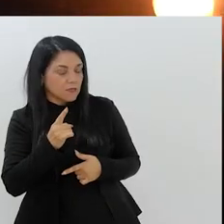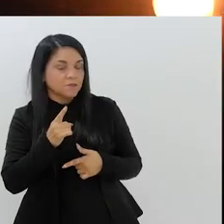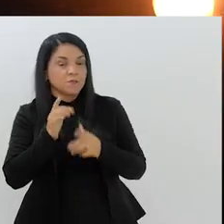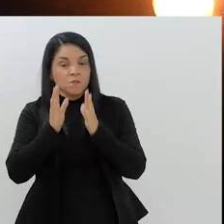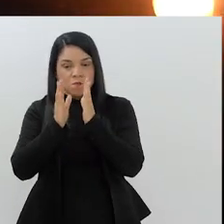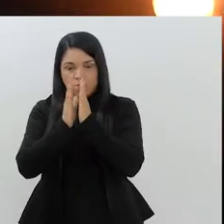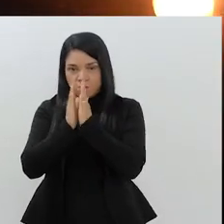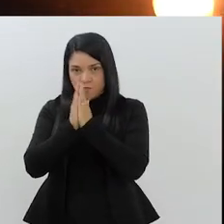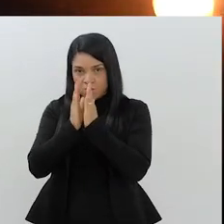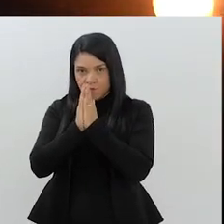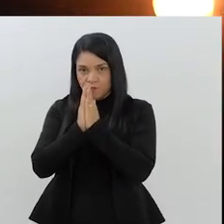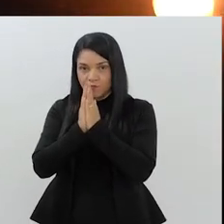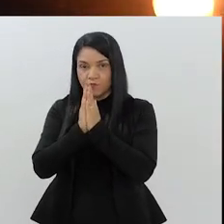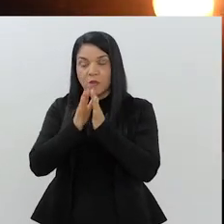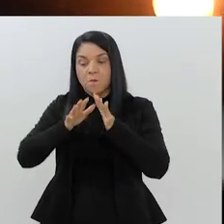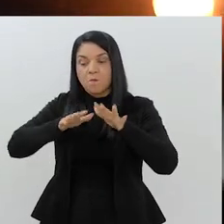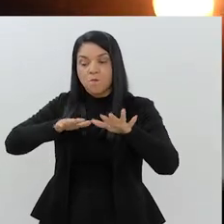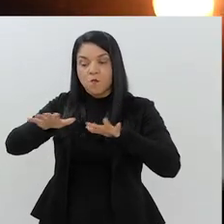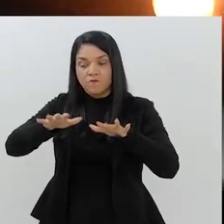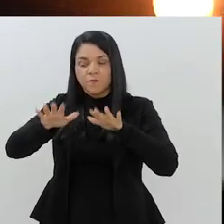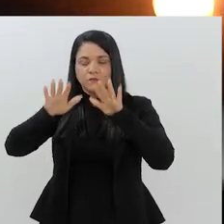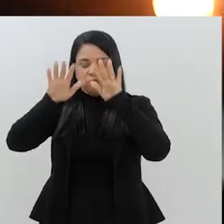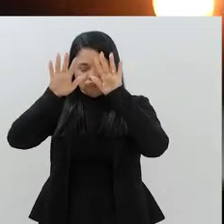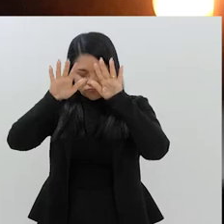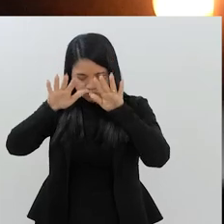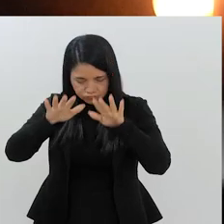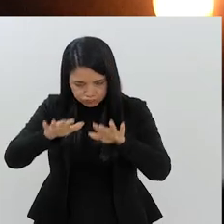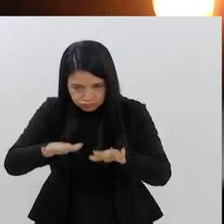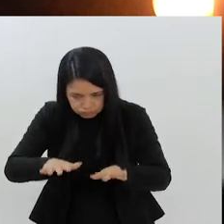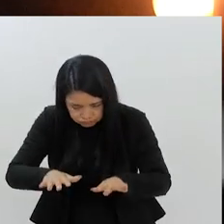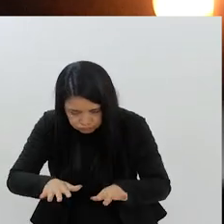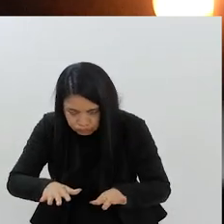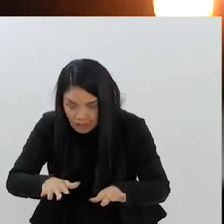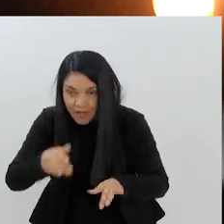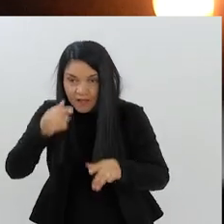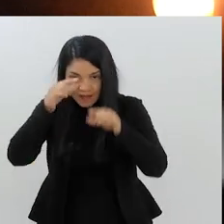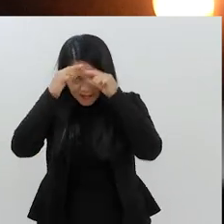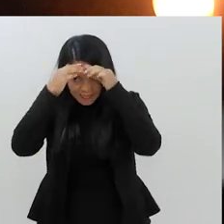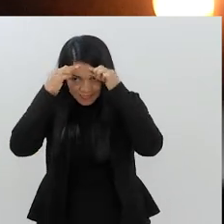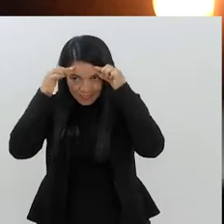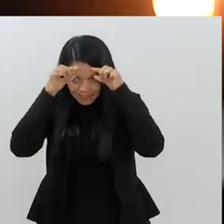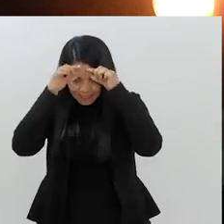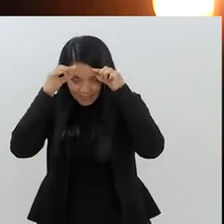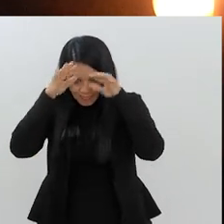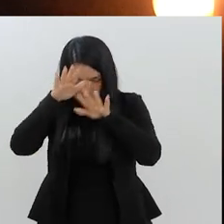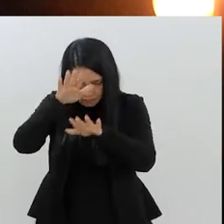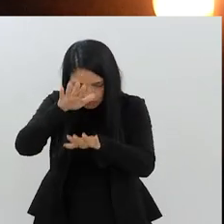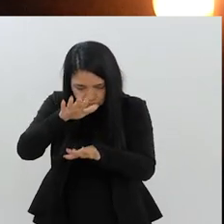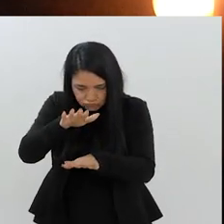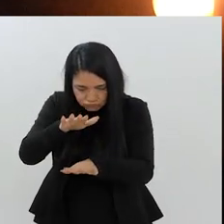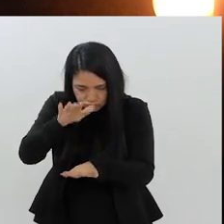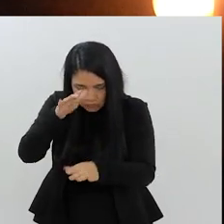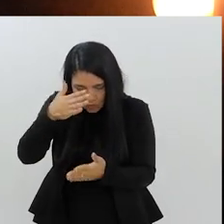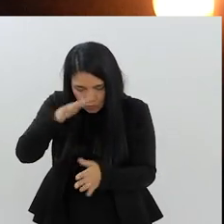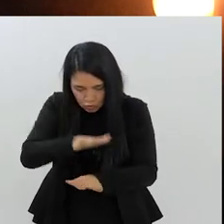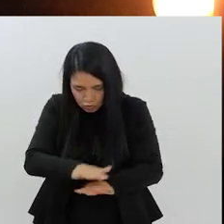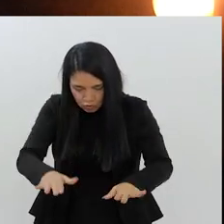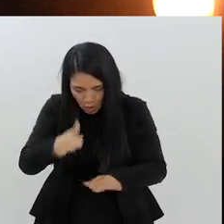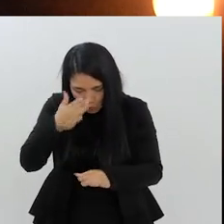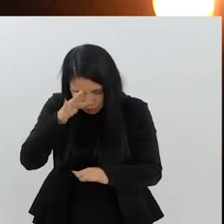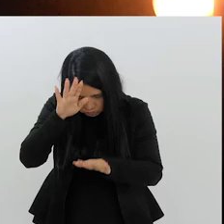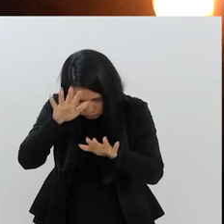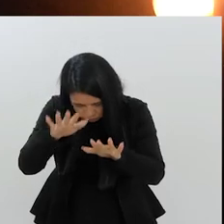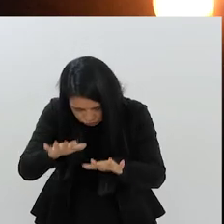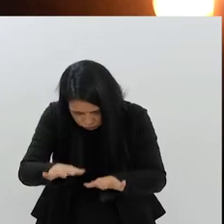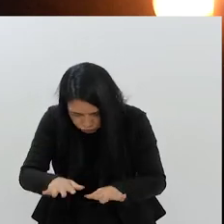Para quem não sabe, a nossa oração, ela tem movimentos, e um dos movimentos é de inclinação e de prostração, colocar a testa no